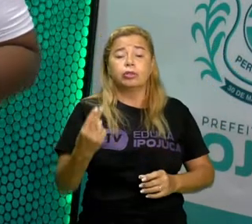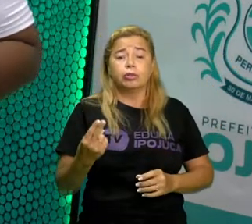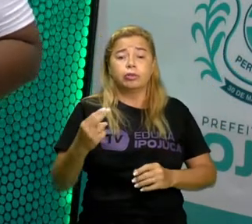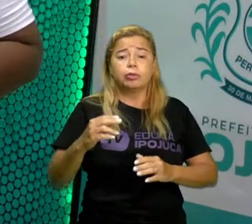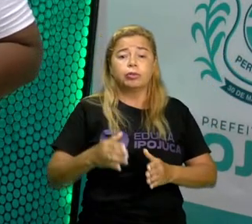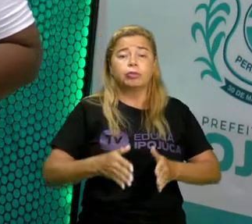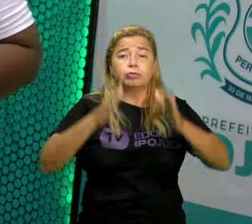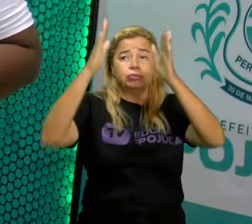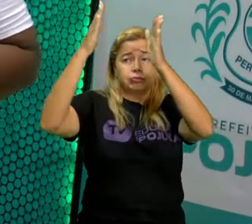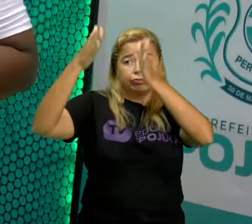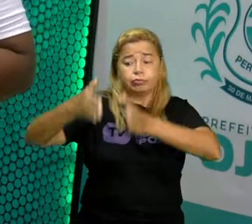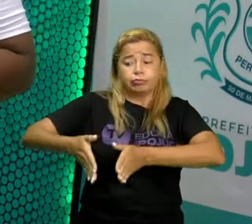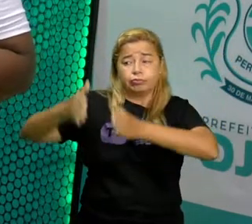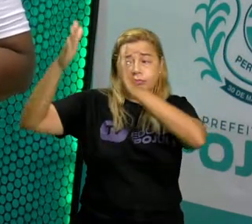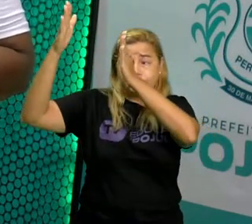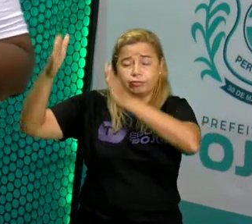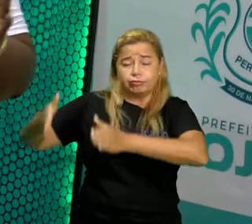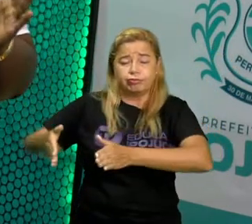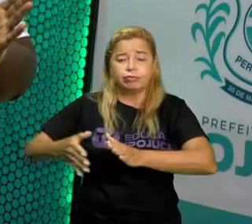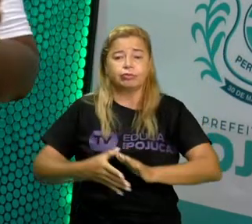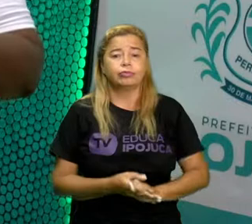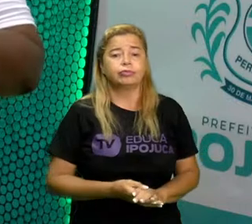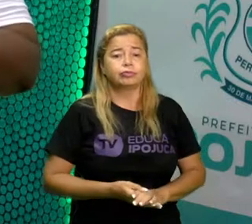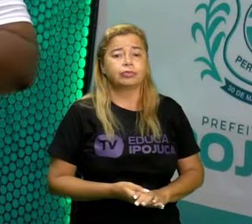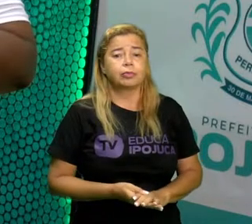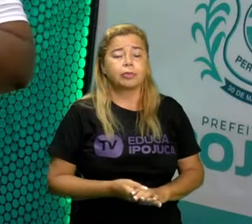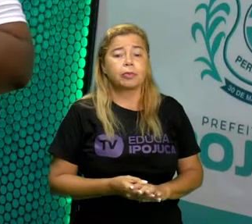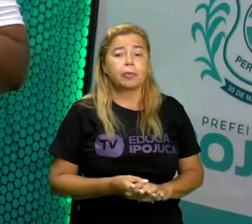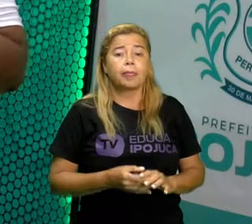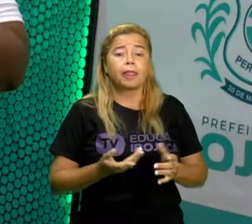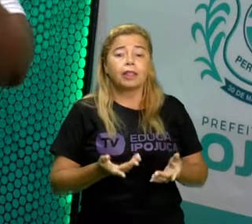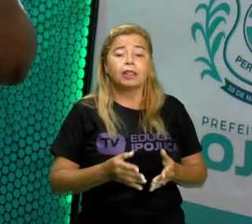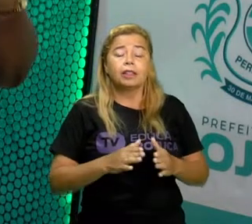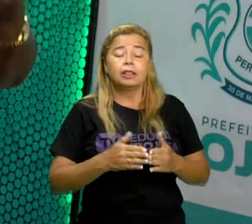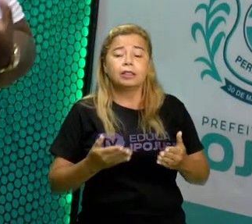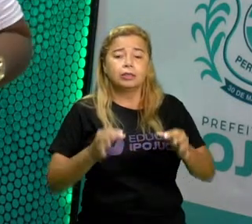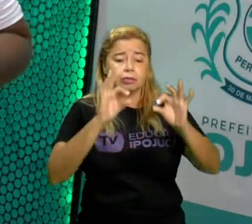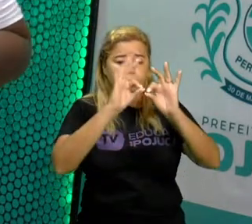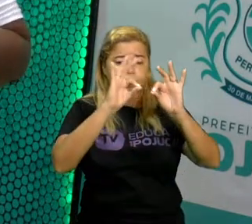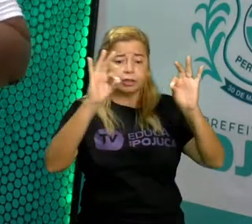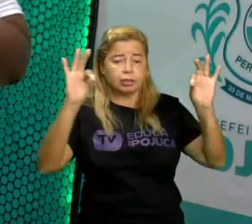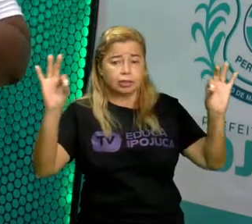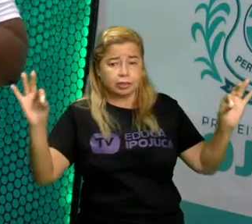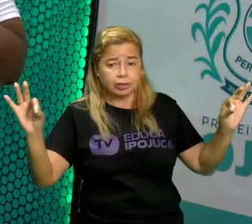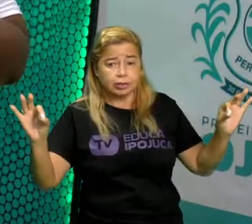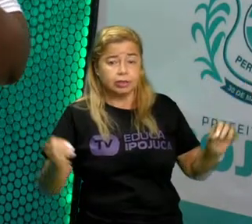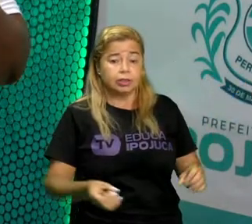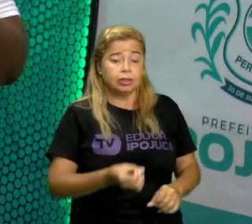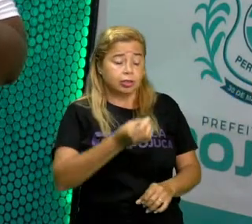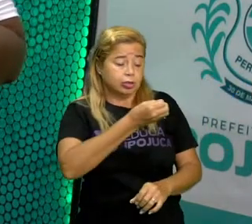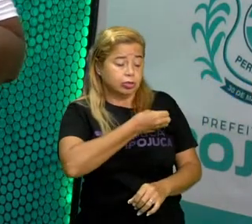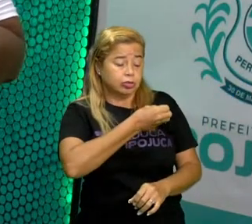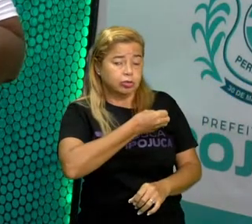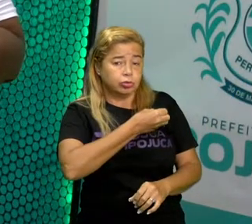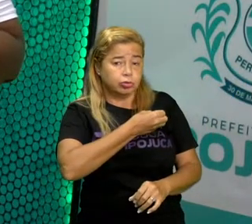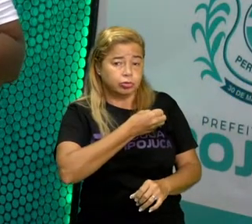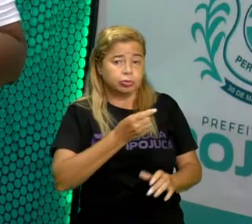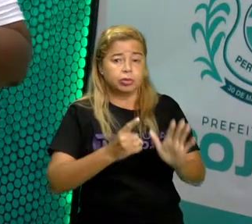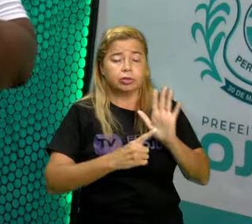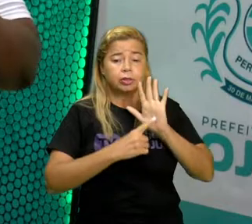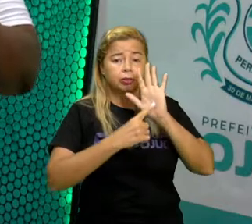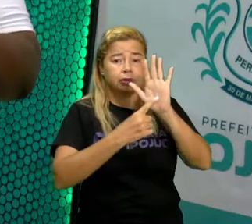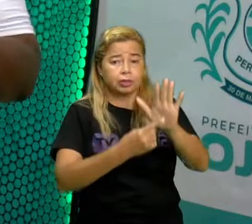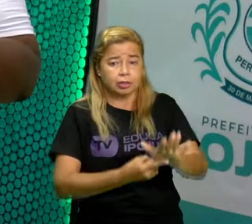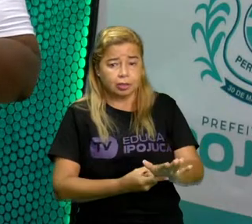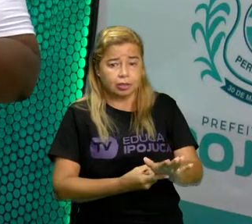forma de coluna. Nessa linha, os números podem estar expostos